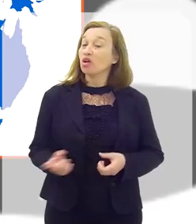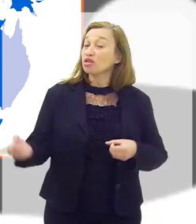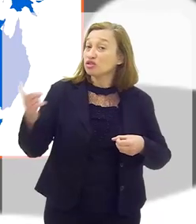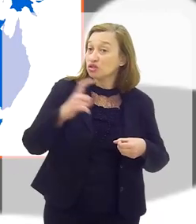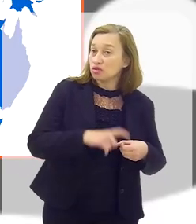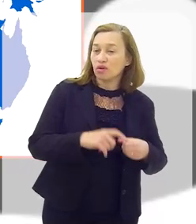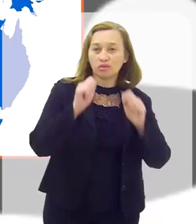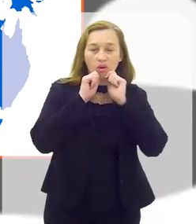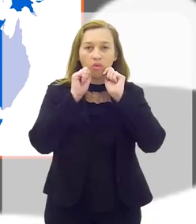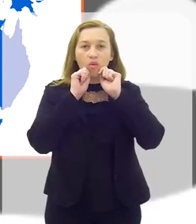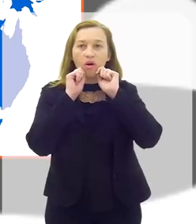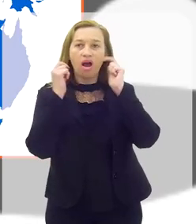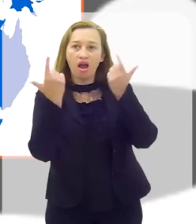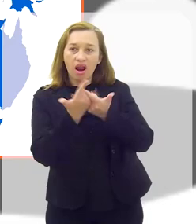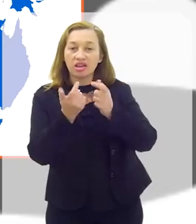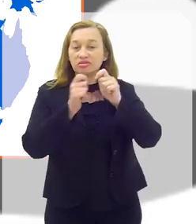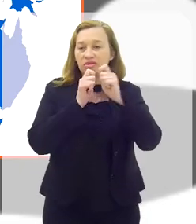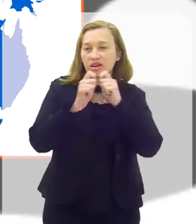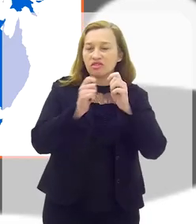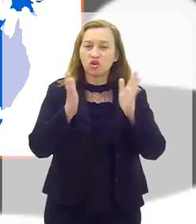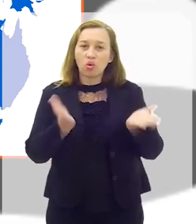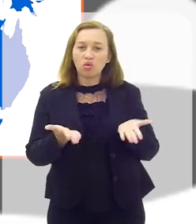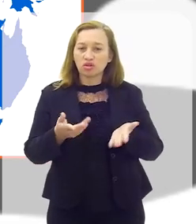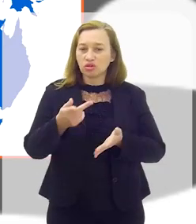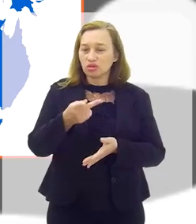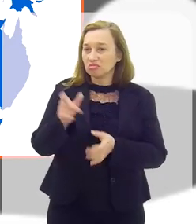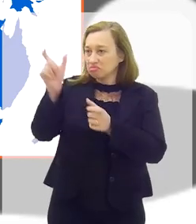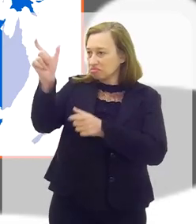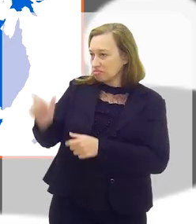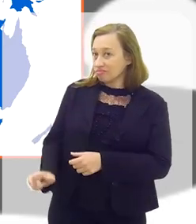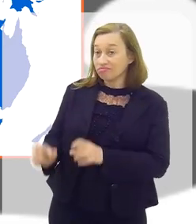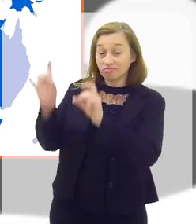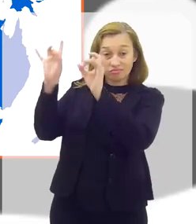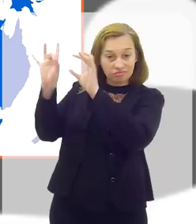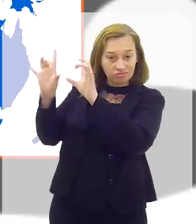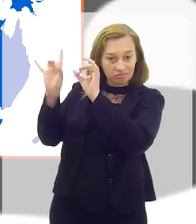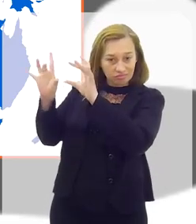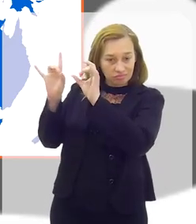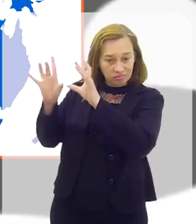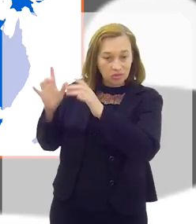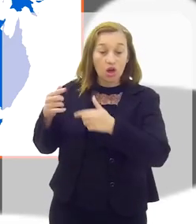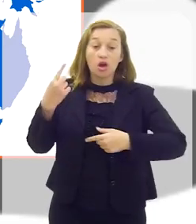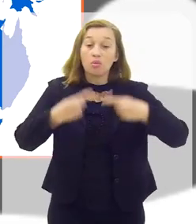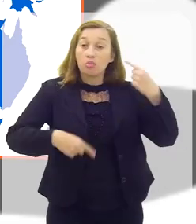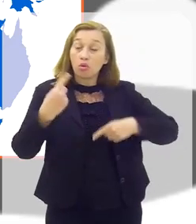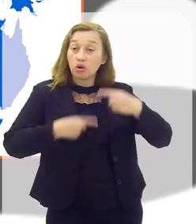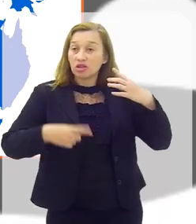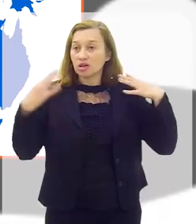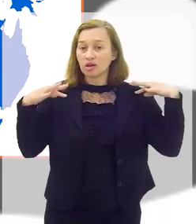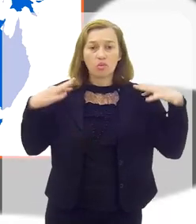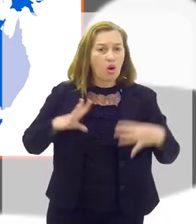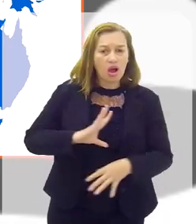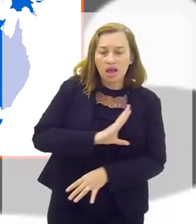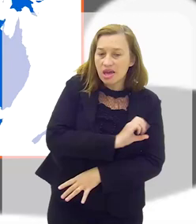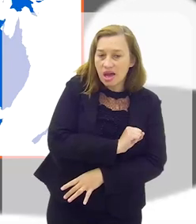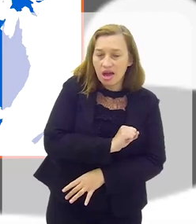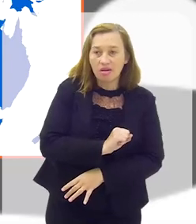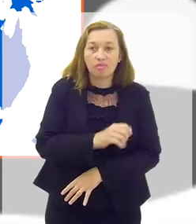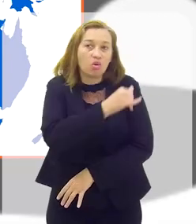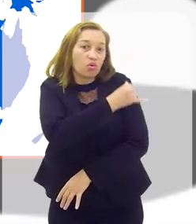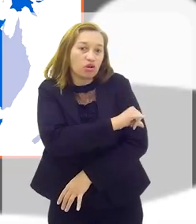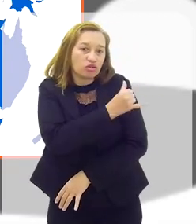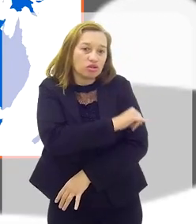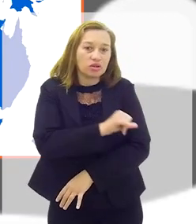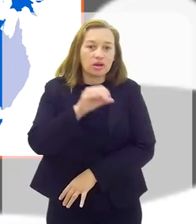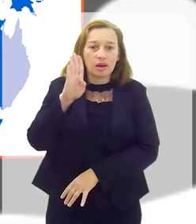Estamos de volta com a Lerge Entrevista, hoje com esse especialista em políticas públicas de turismo, apaixonado pelo Rio